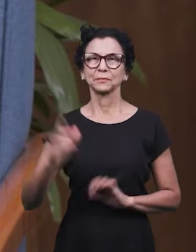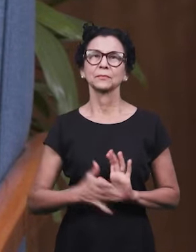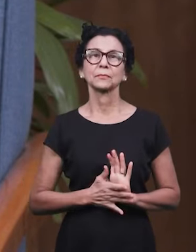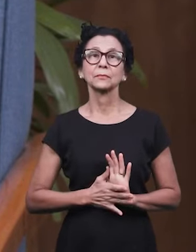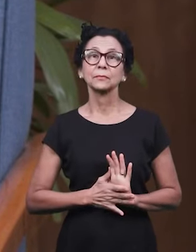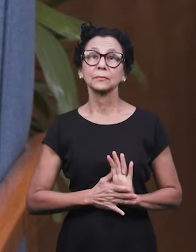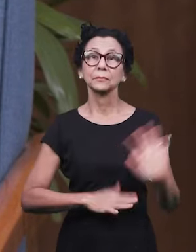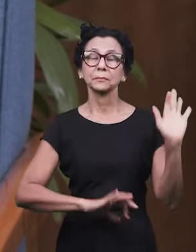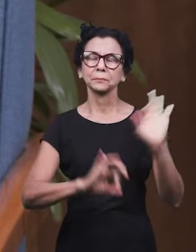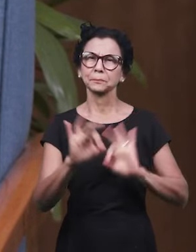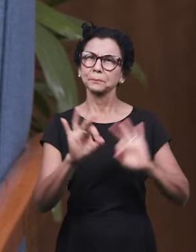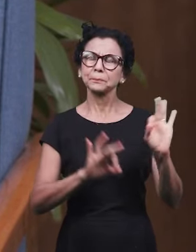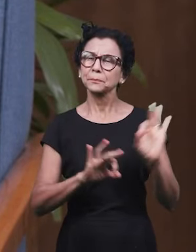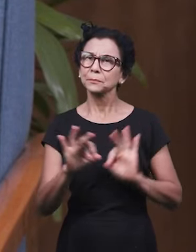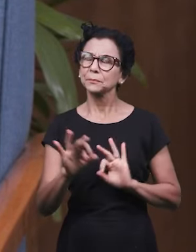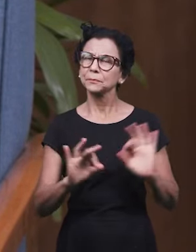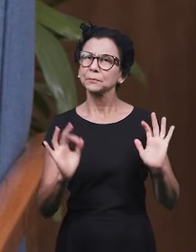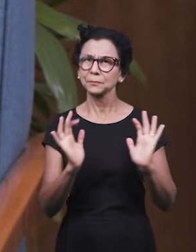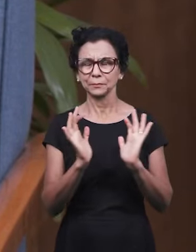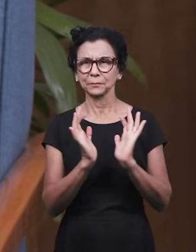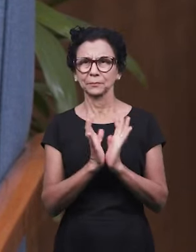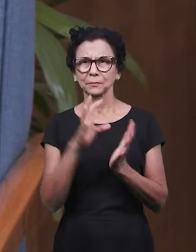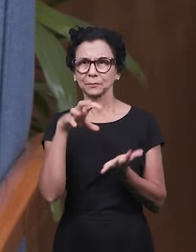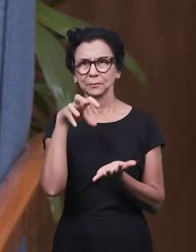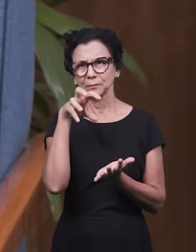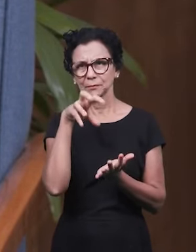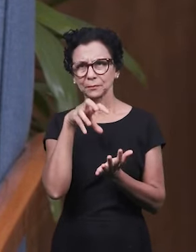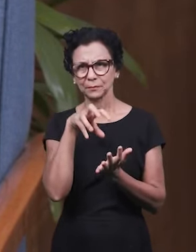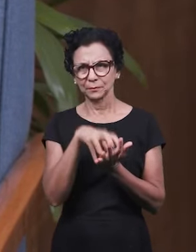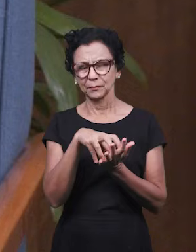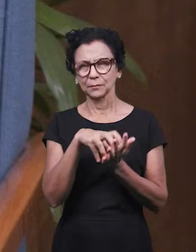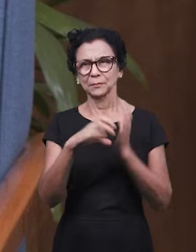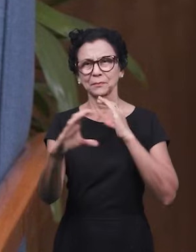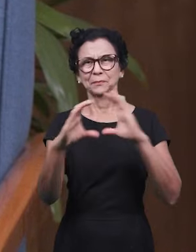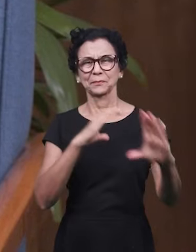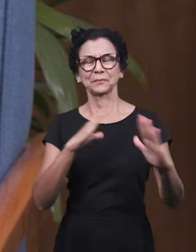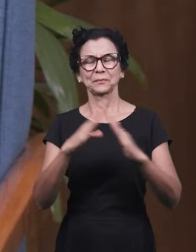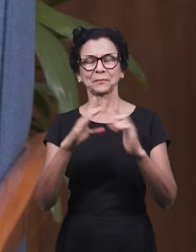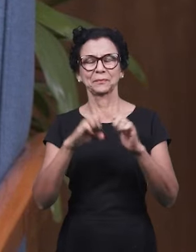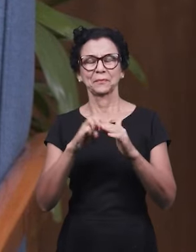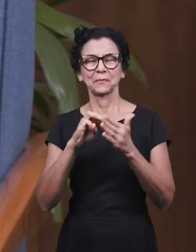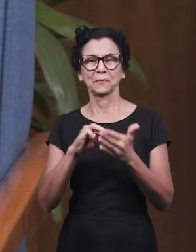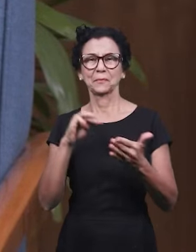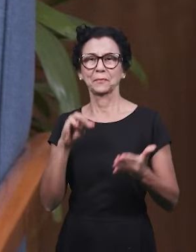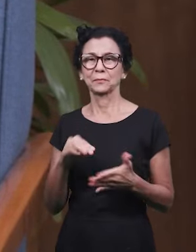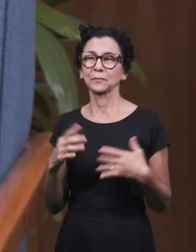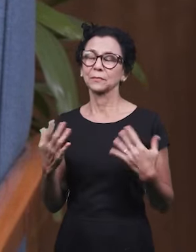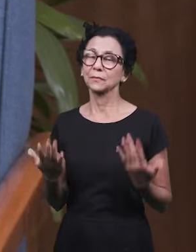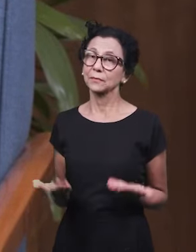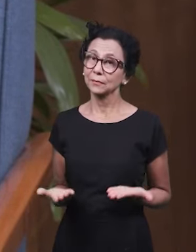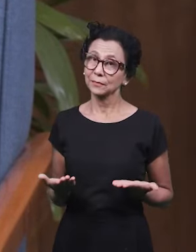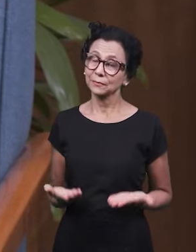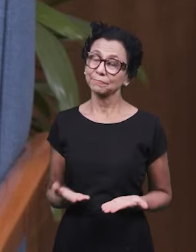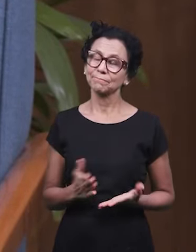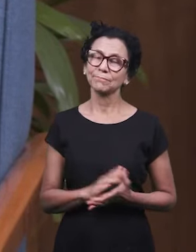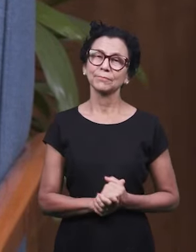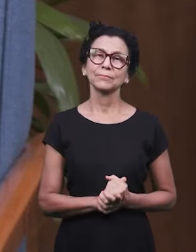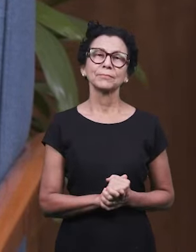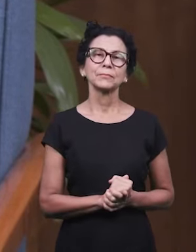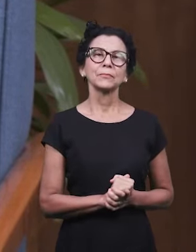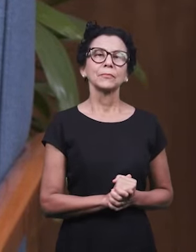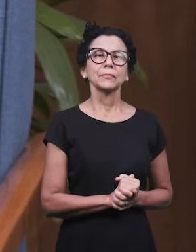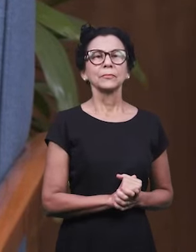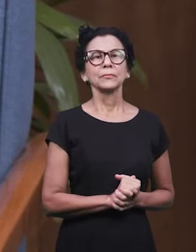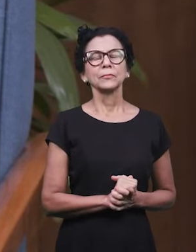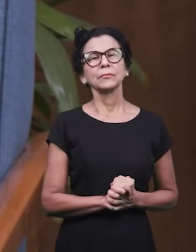Evangelho Eterno. Programa que é produzido pela equipe, pela Central de Comunicação da Igreja Cristã Maranata e